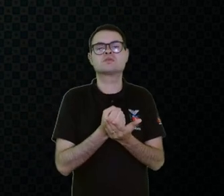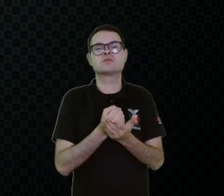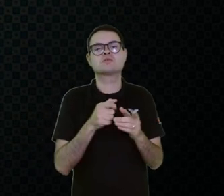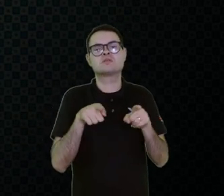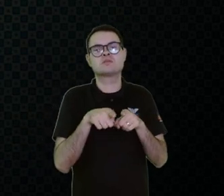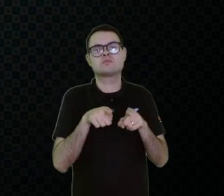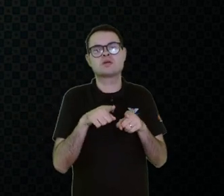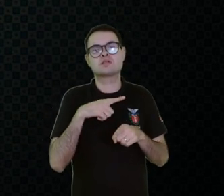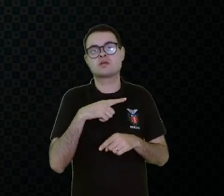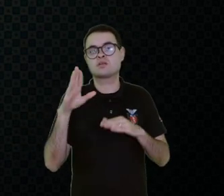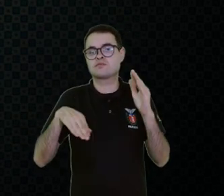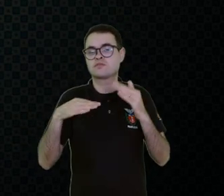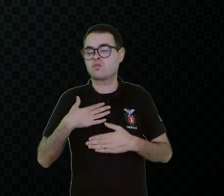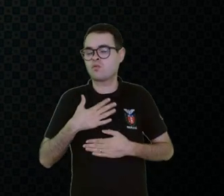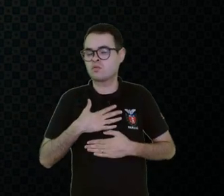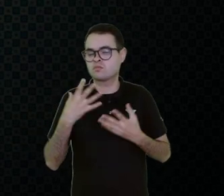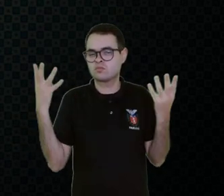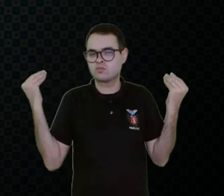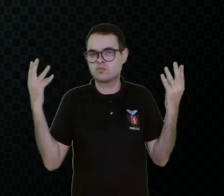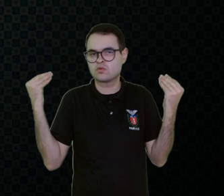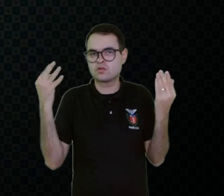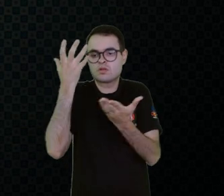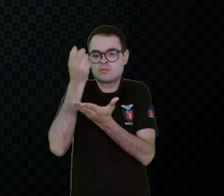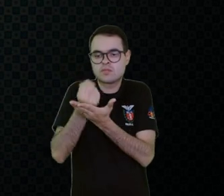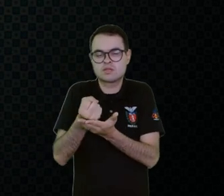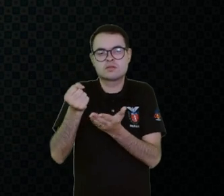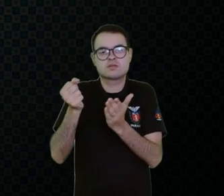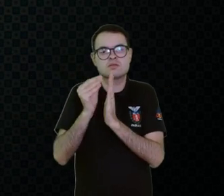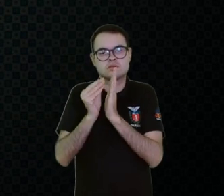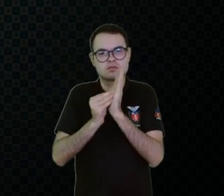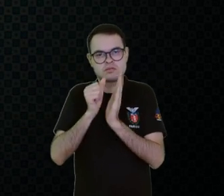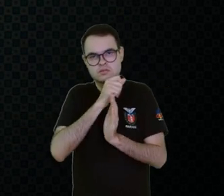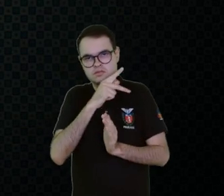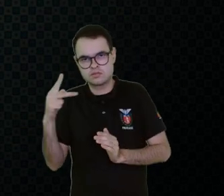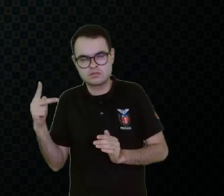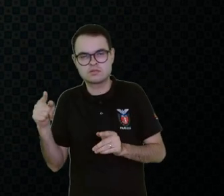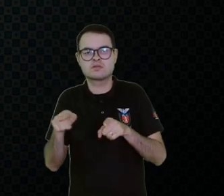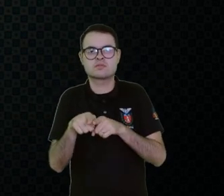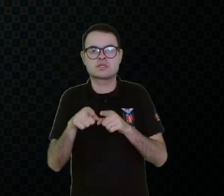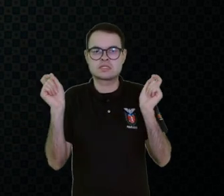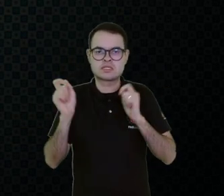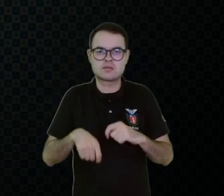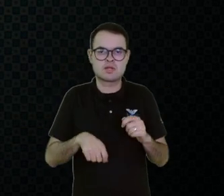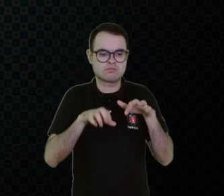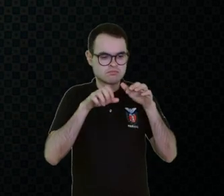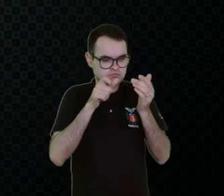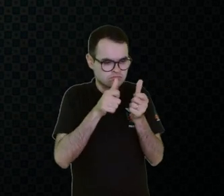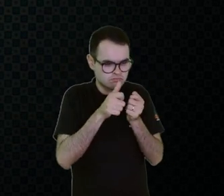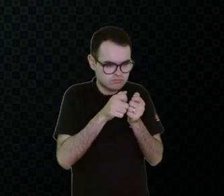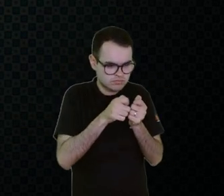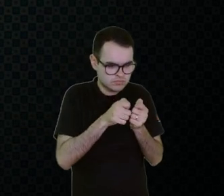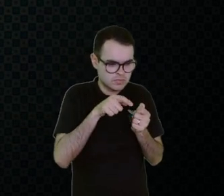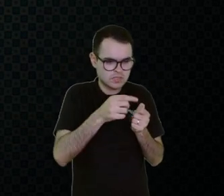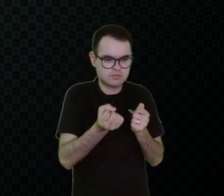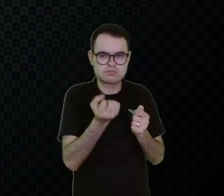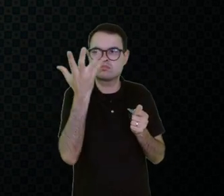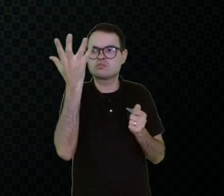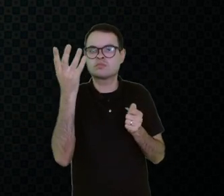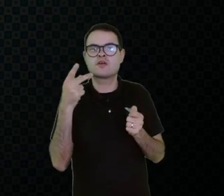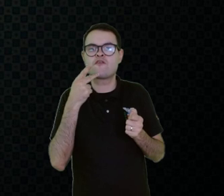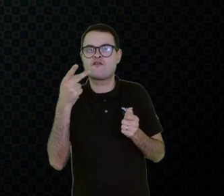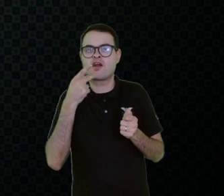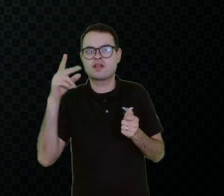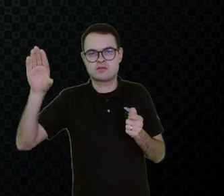Talk, por exemplo, eu gosto muito, porque você baixa no próprio celular e ele, você pode ir digitando, ele fala, né? Ou